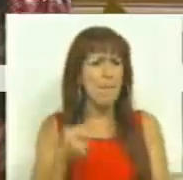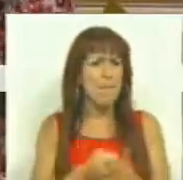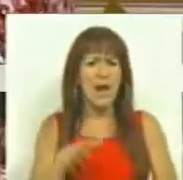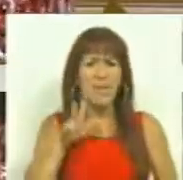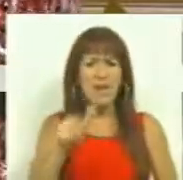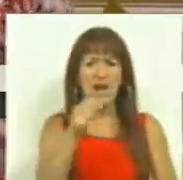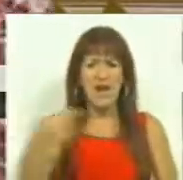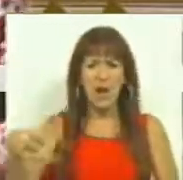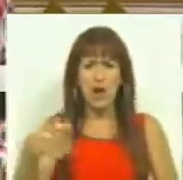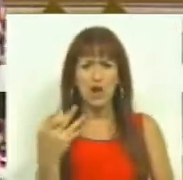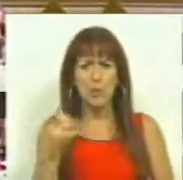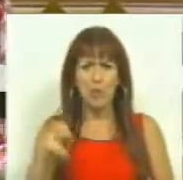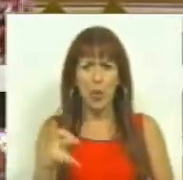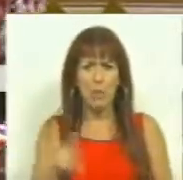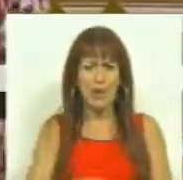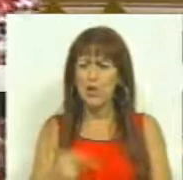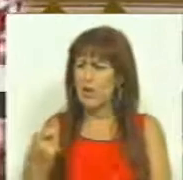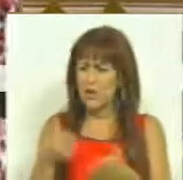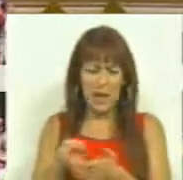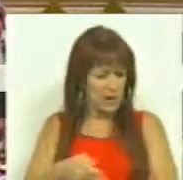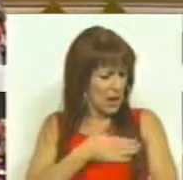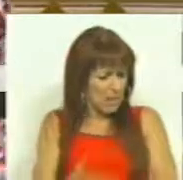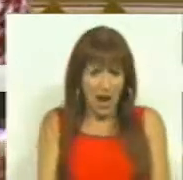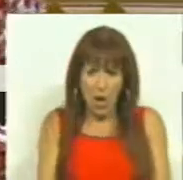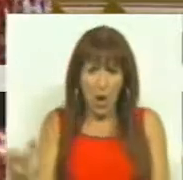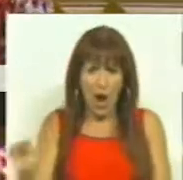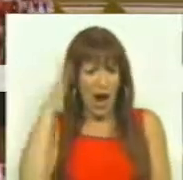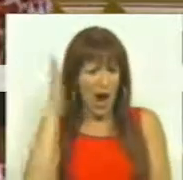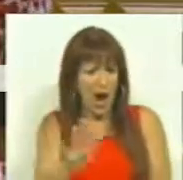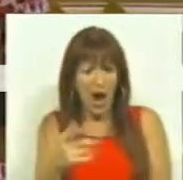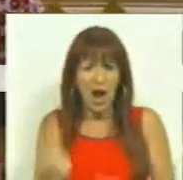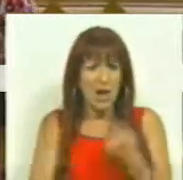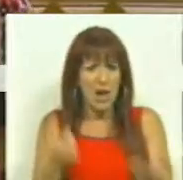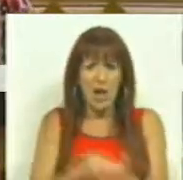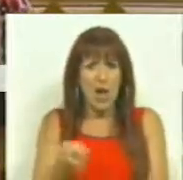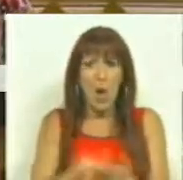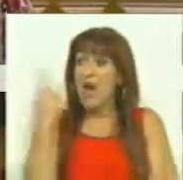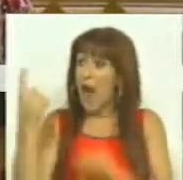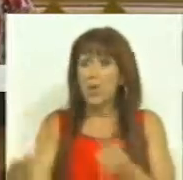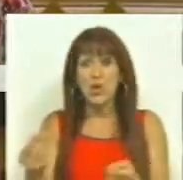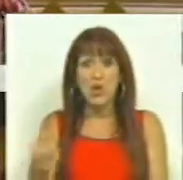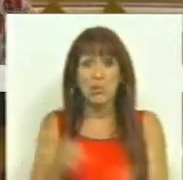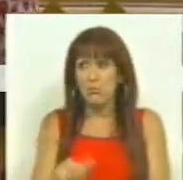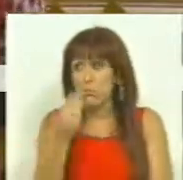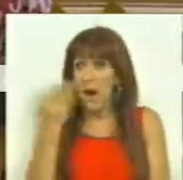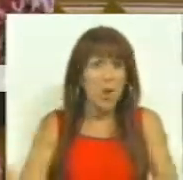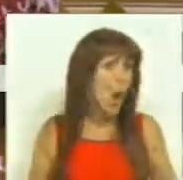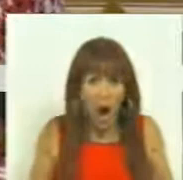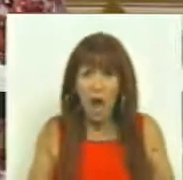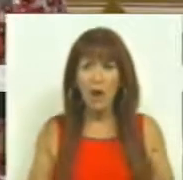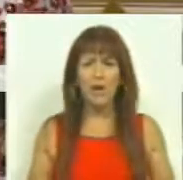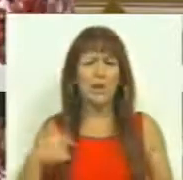euros de propinas, não têm dinheiro para pagar o passe, não têm dinheiro para pagar alojamento, alguns nem têm dinheiro para pagar a alimentação.